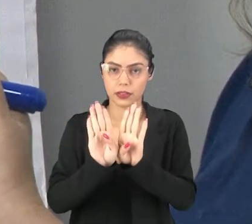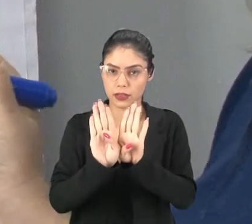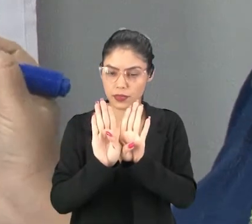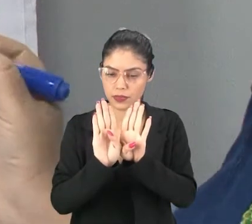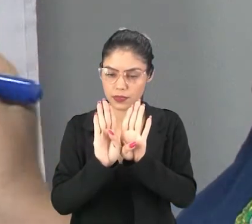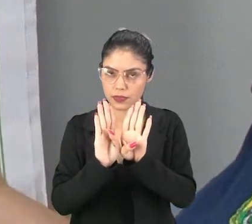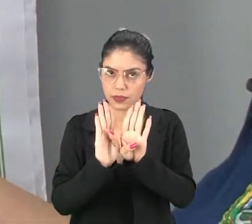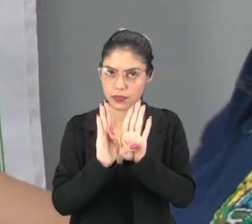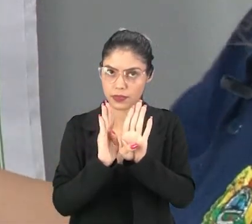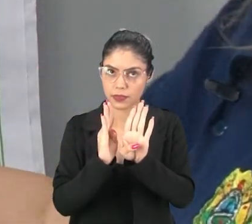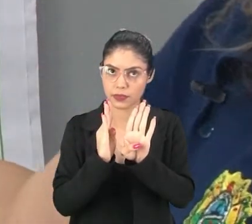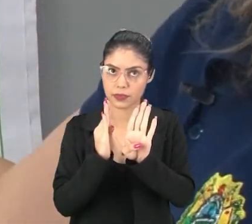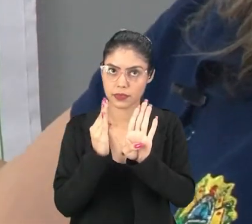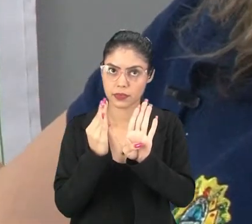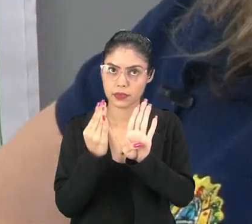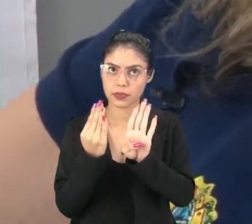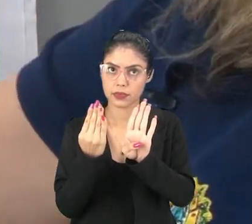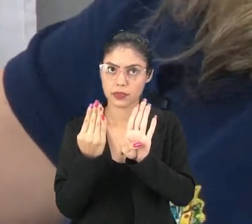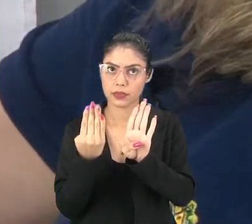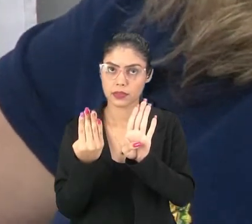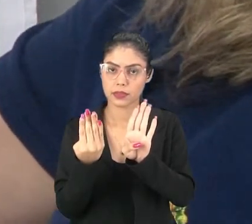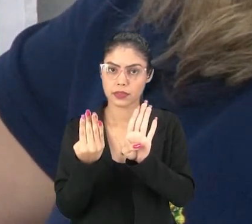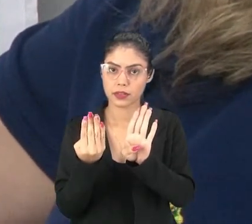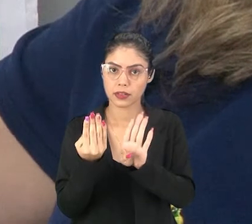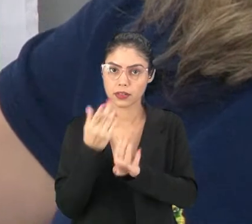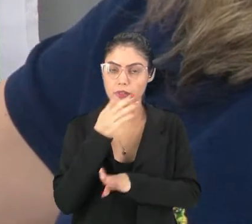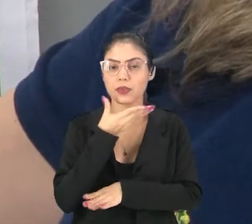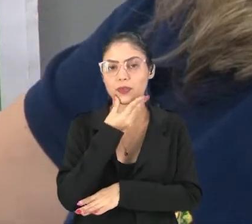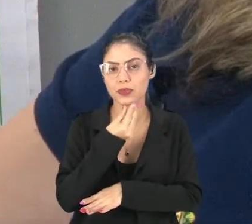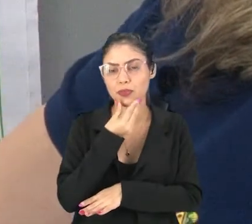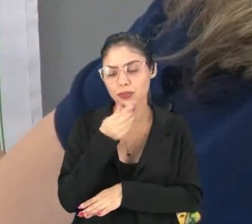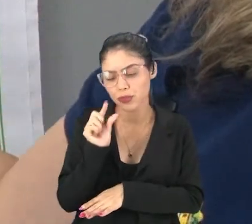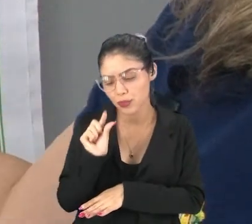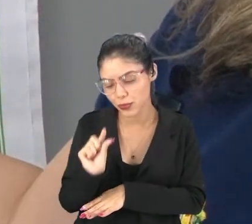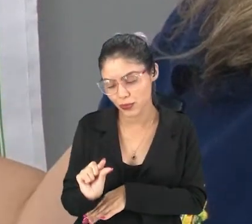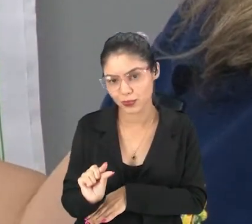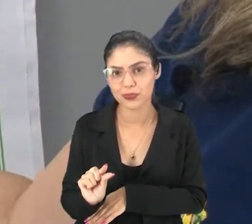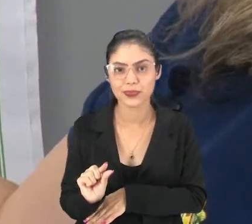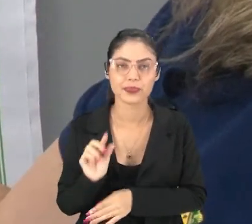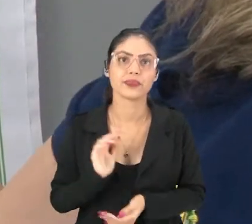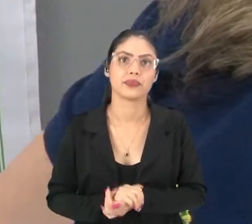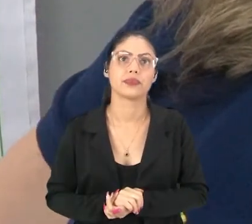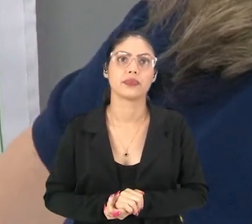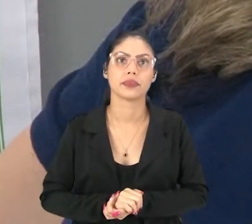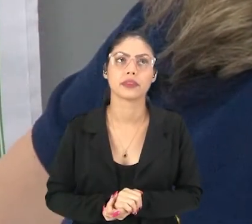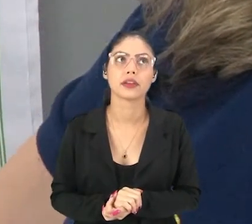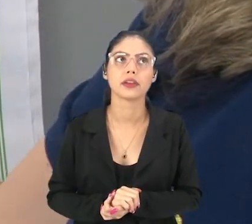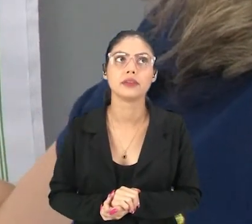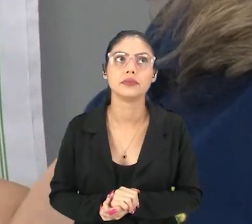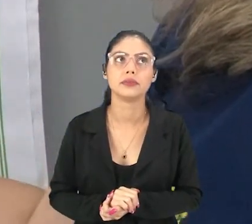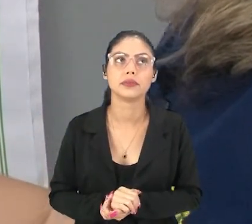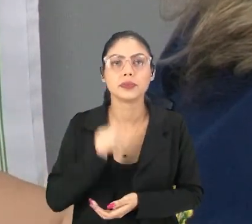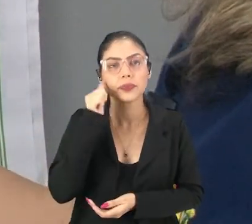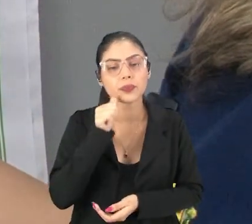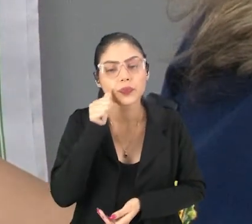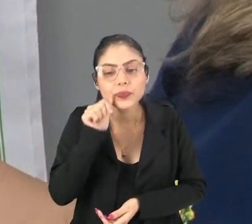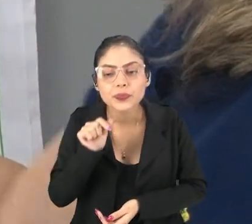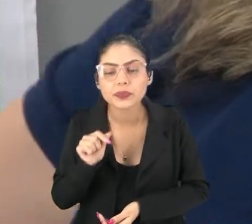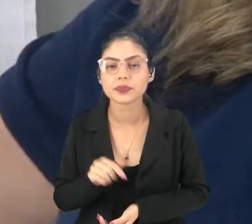Devagarinho, né? E rima com Menino, né? Rima com